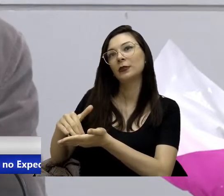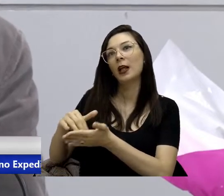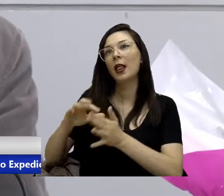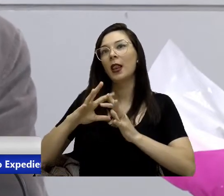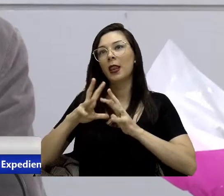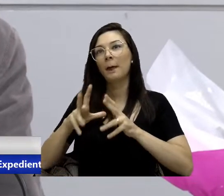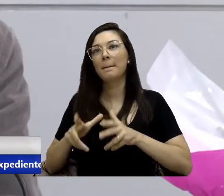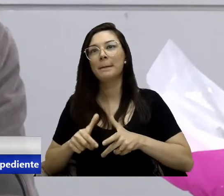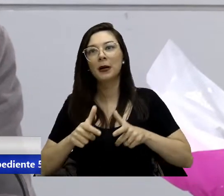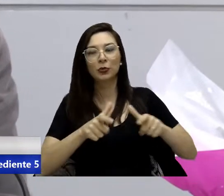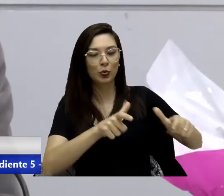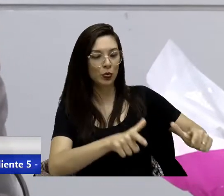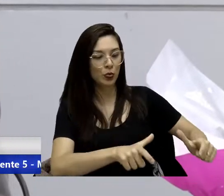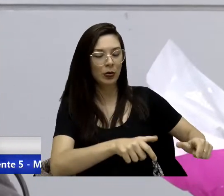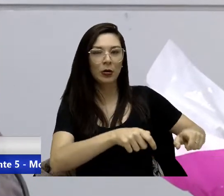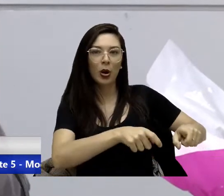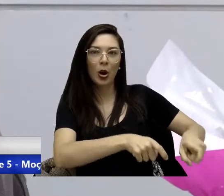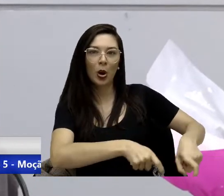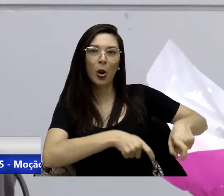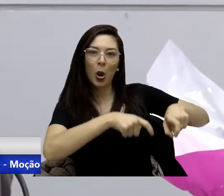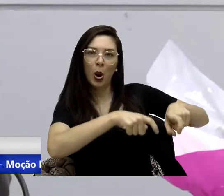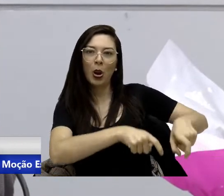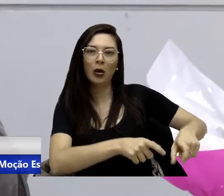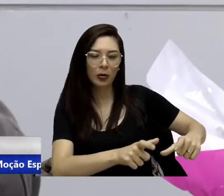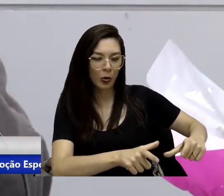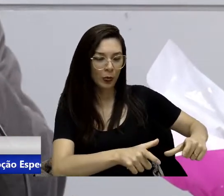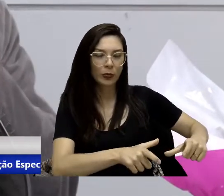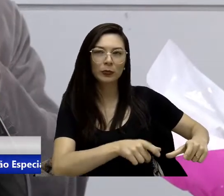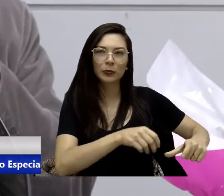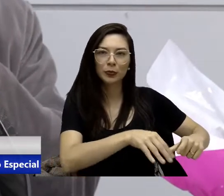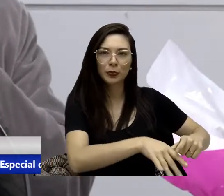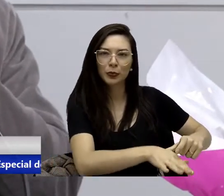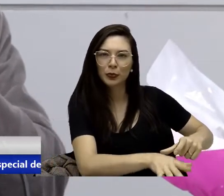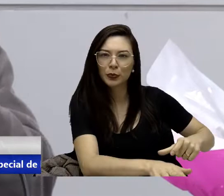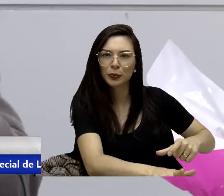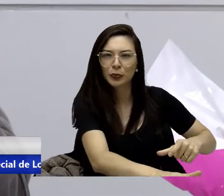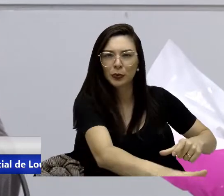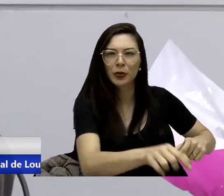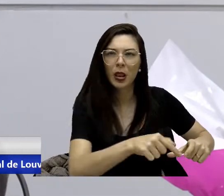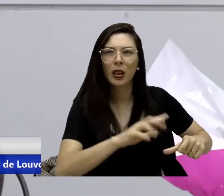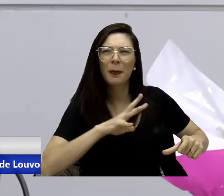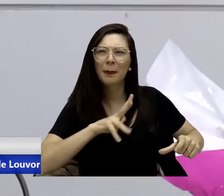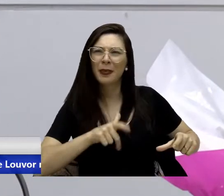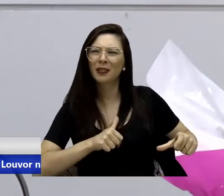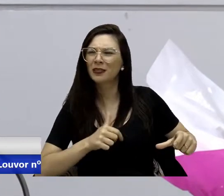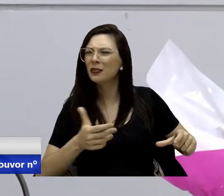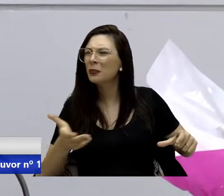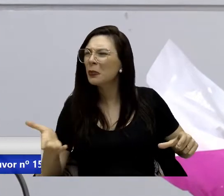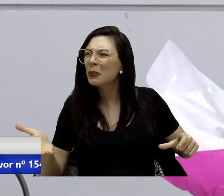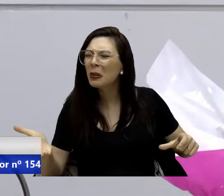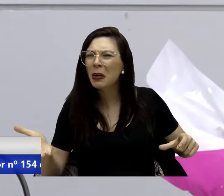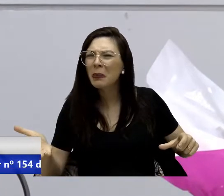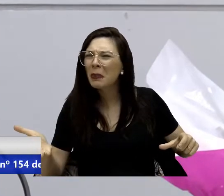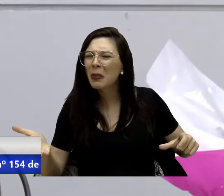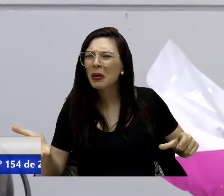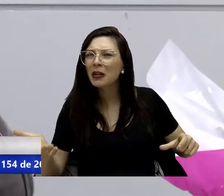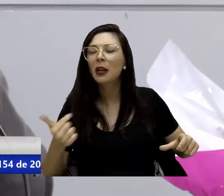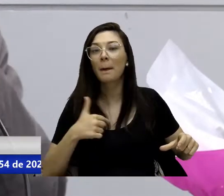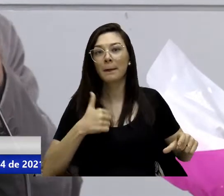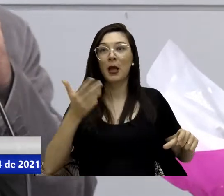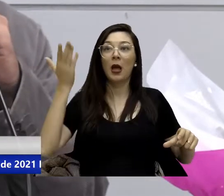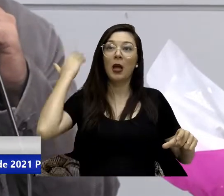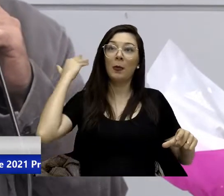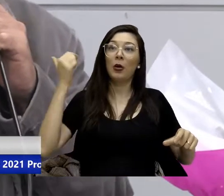bueiro. Limpando o bueiro, Maicon, Priscila. Na minha época, que eu